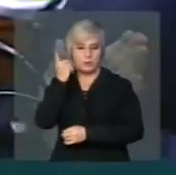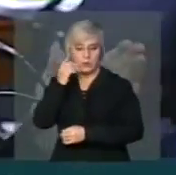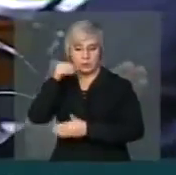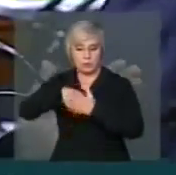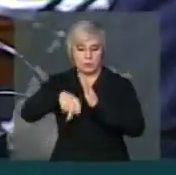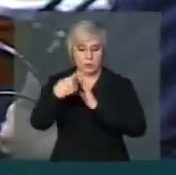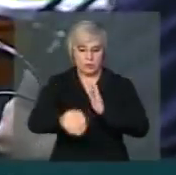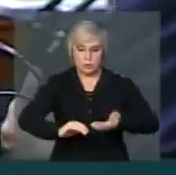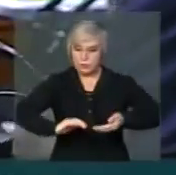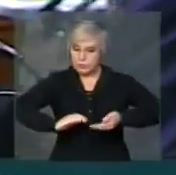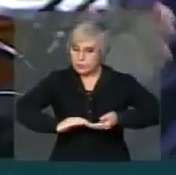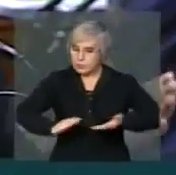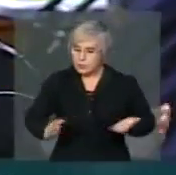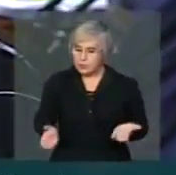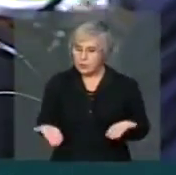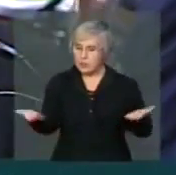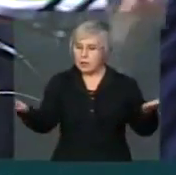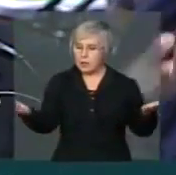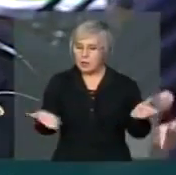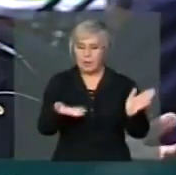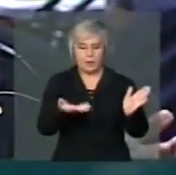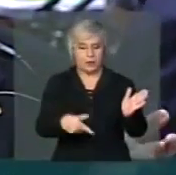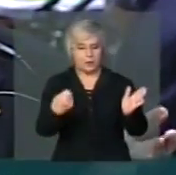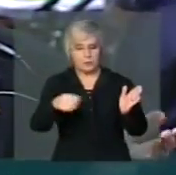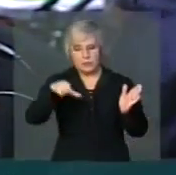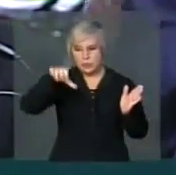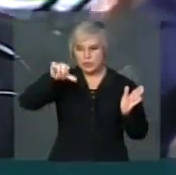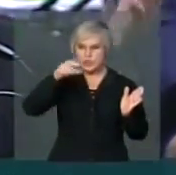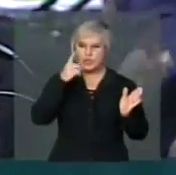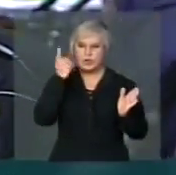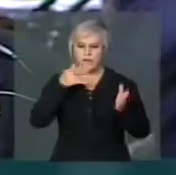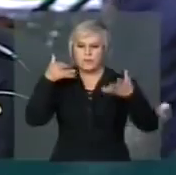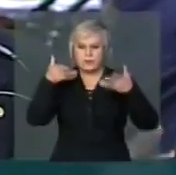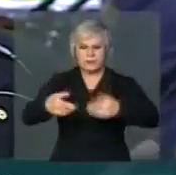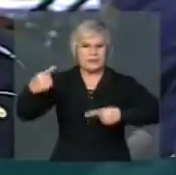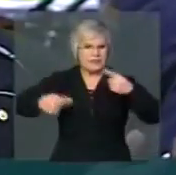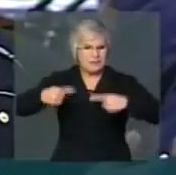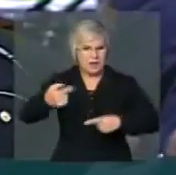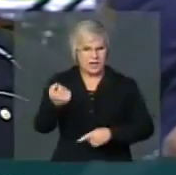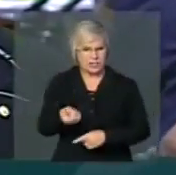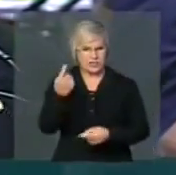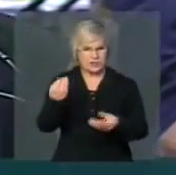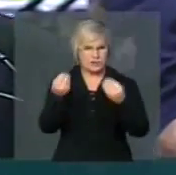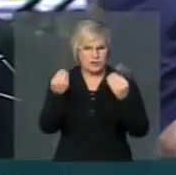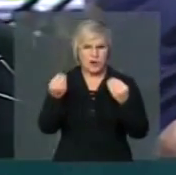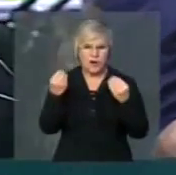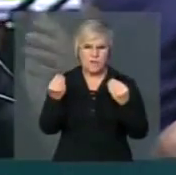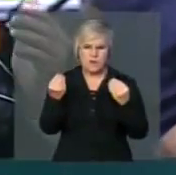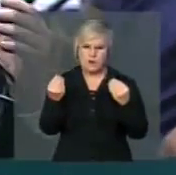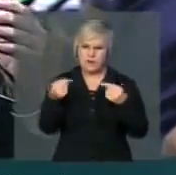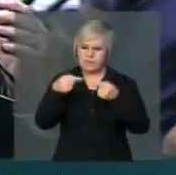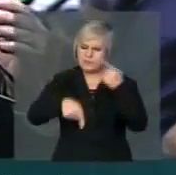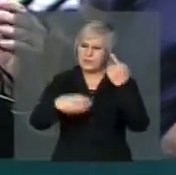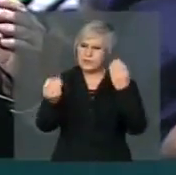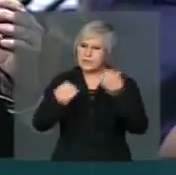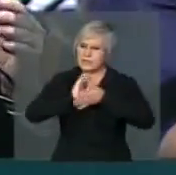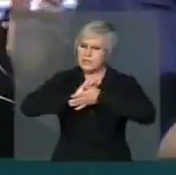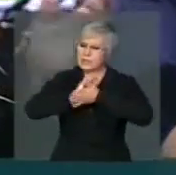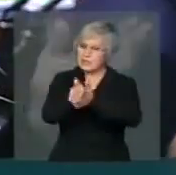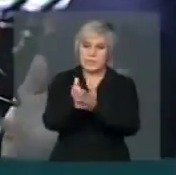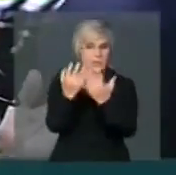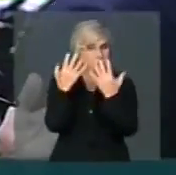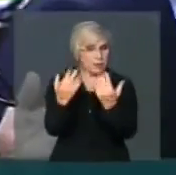Congresso Nacional. Agora aqui nós precisamos de nove deputados para participar de um debate. Isso aí é uma exclusão